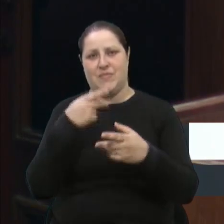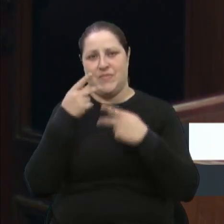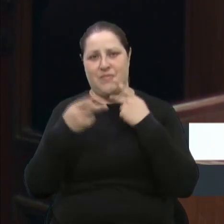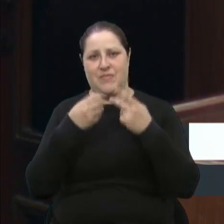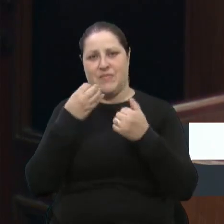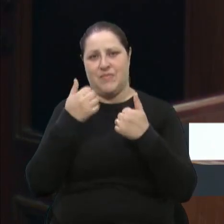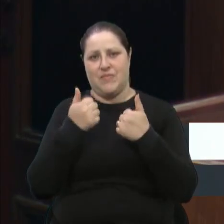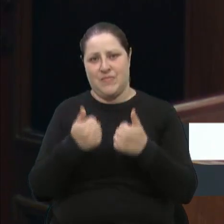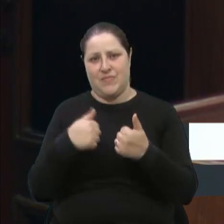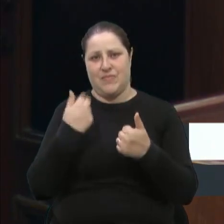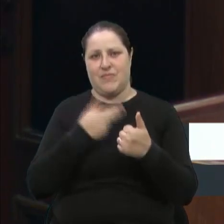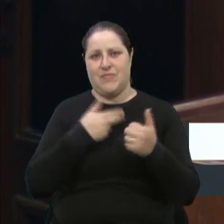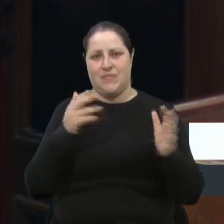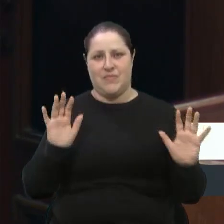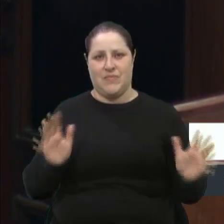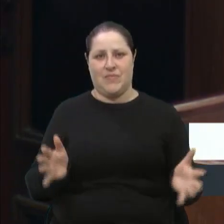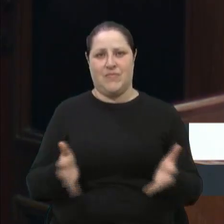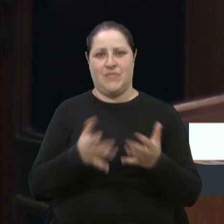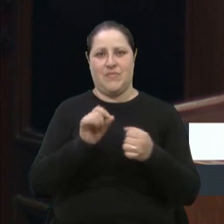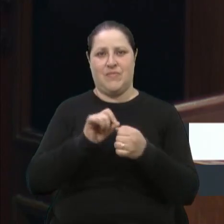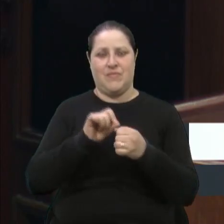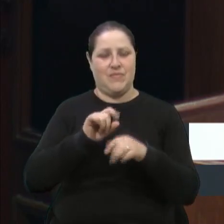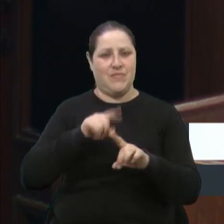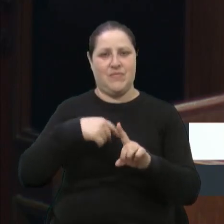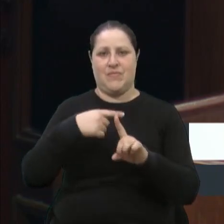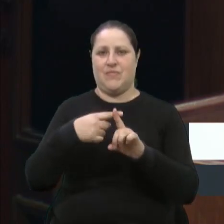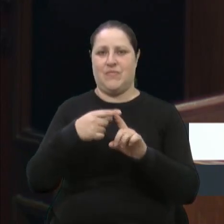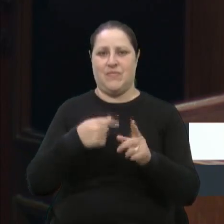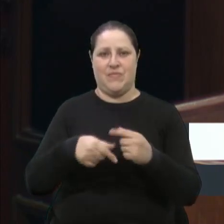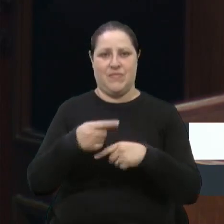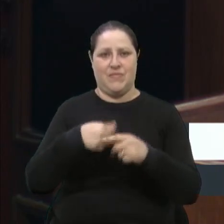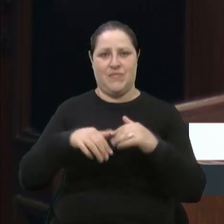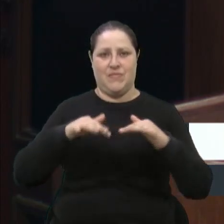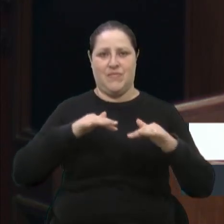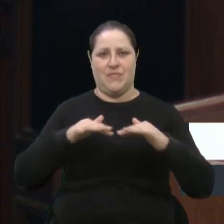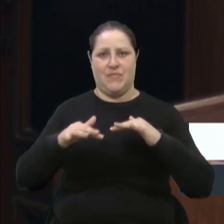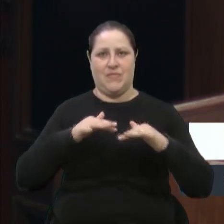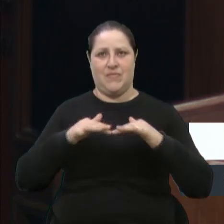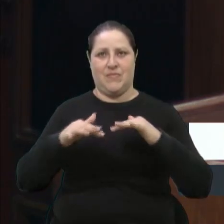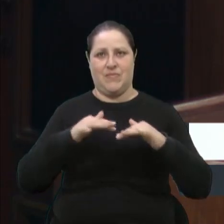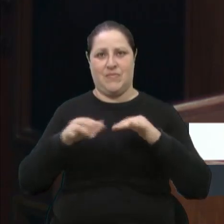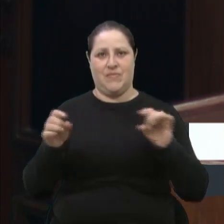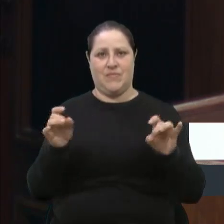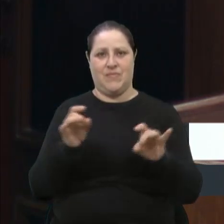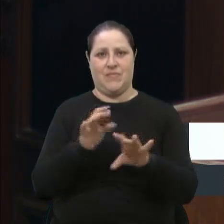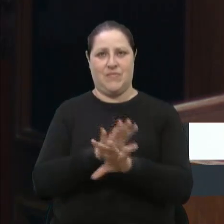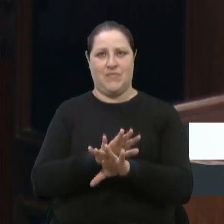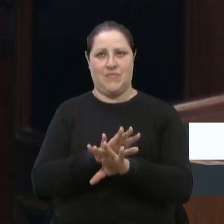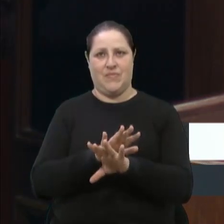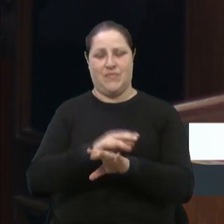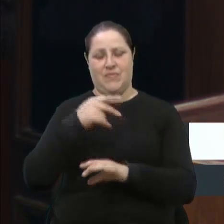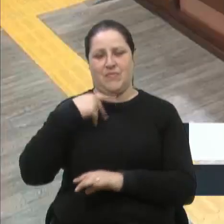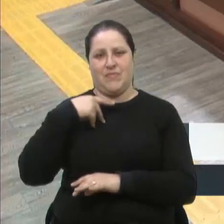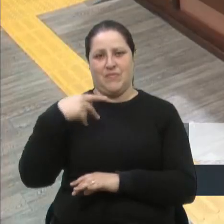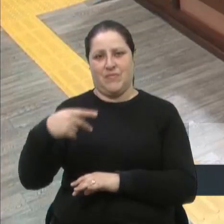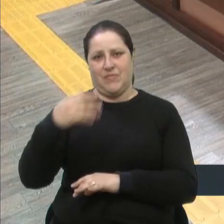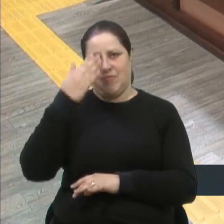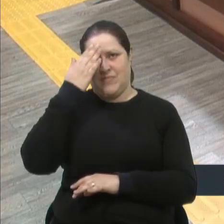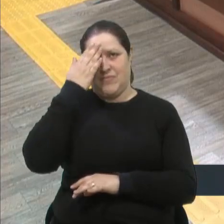incentivar e vai fazer com que cada vez mais a economia se movimente. Era isso, senhor presidente, muito obrigada.